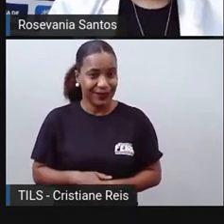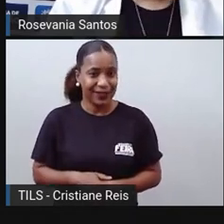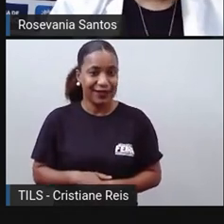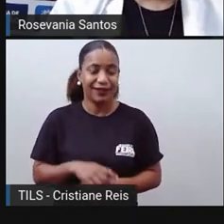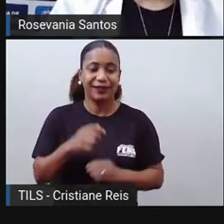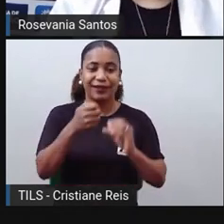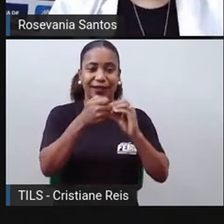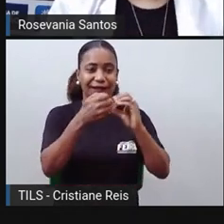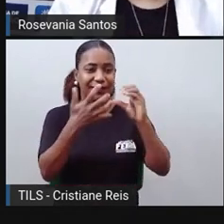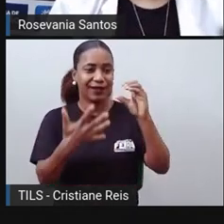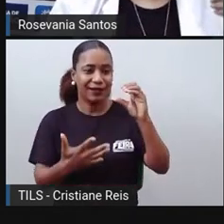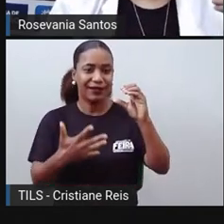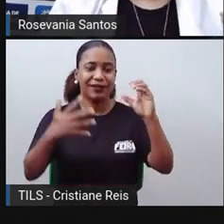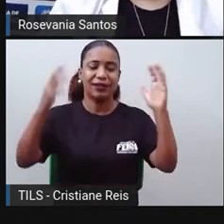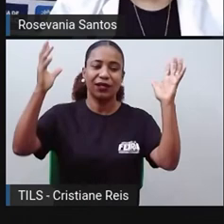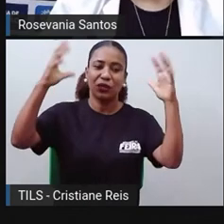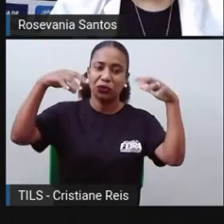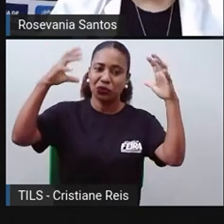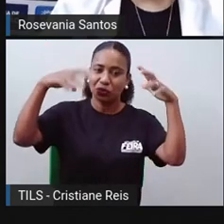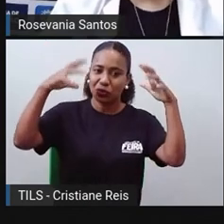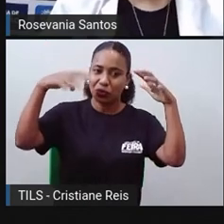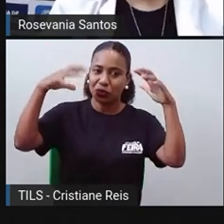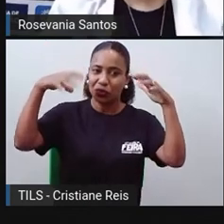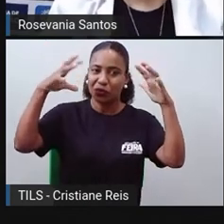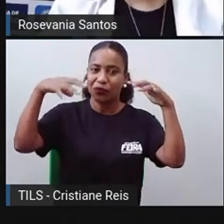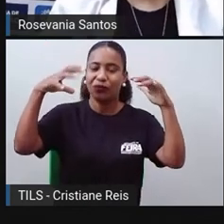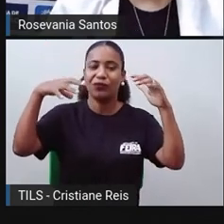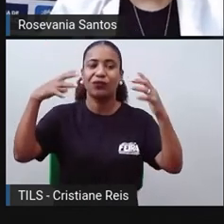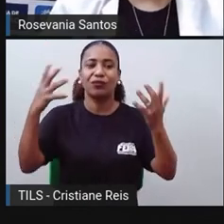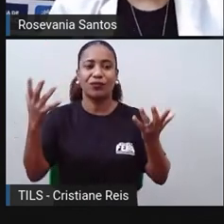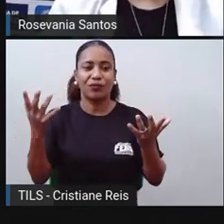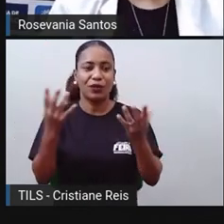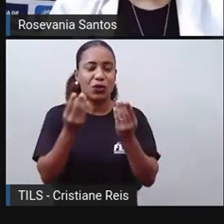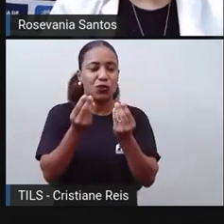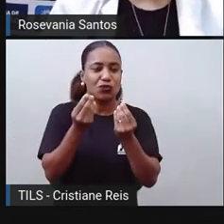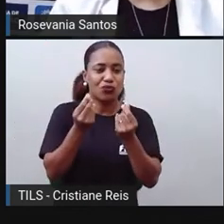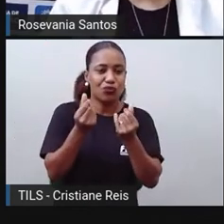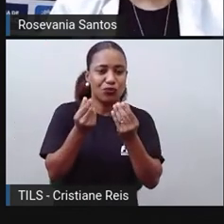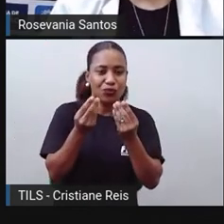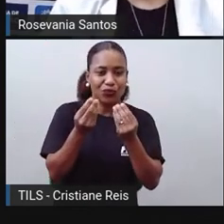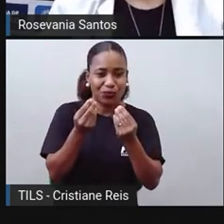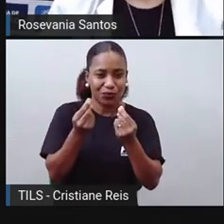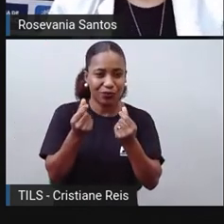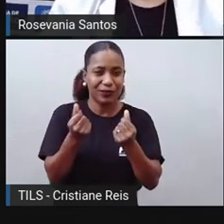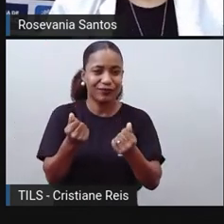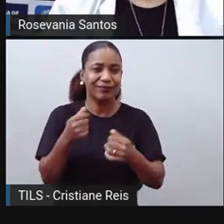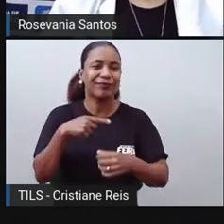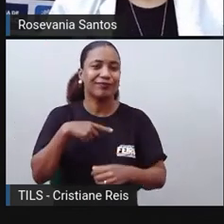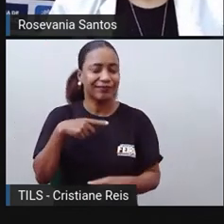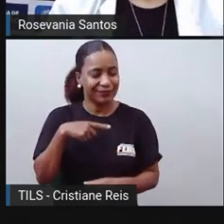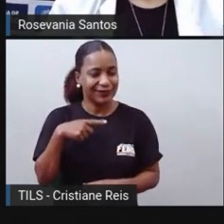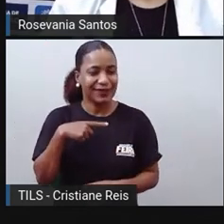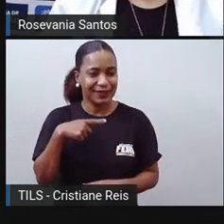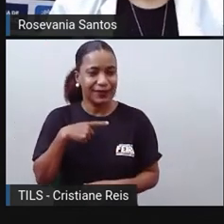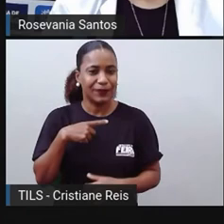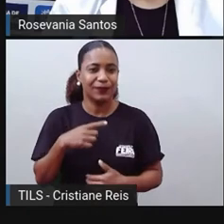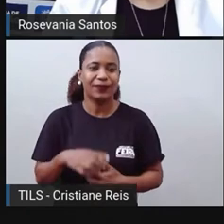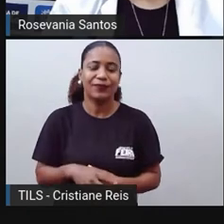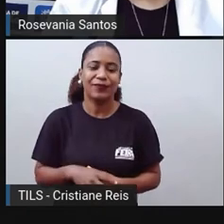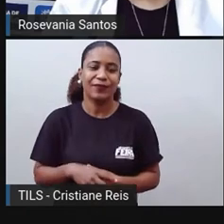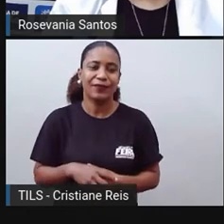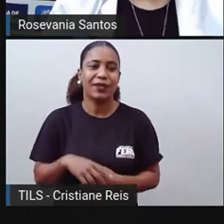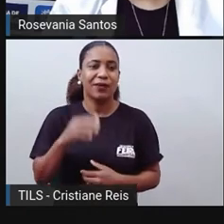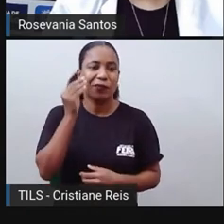características de chuvas abundantes, sempre úmido, então é bem, é bem, vamos dizer assim,